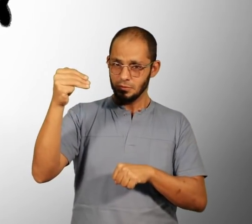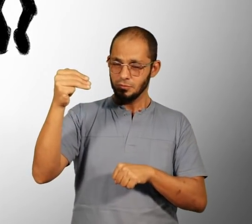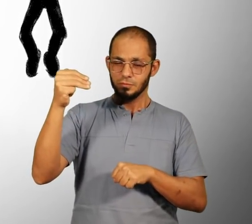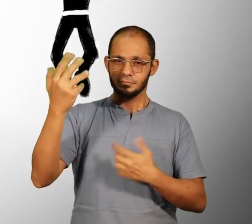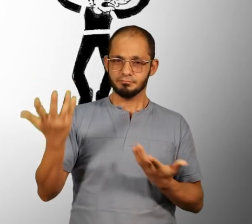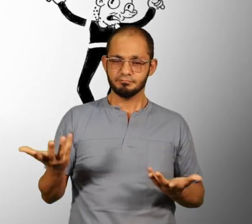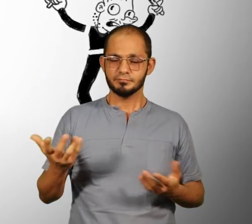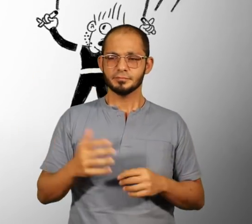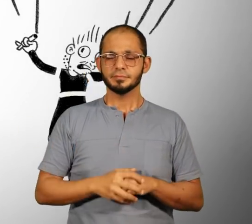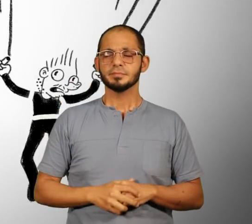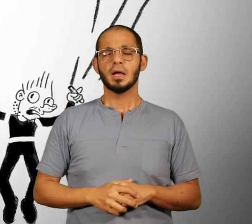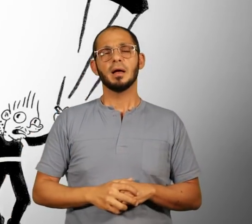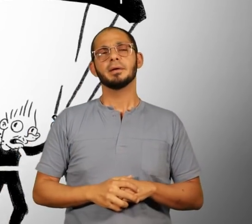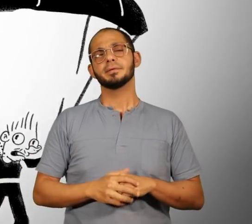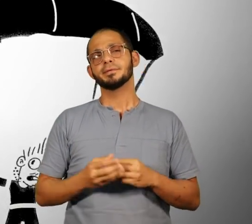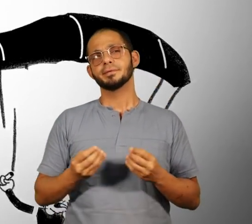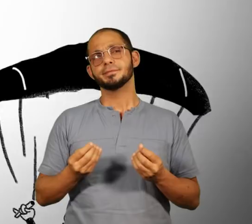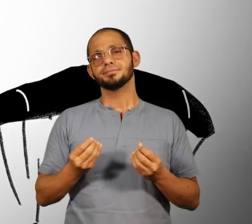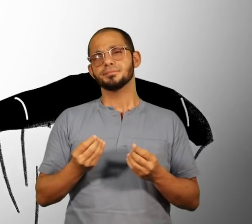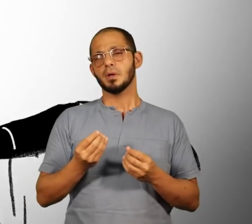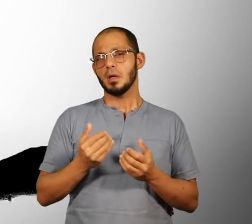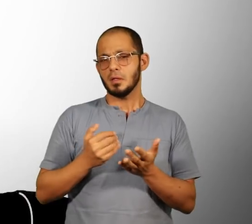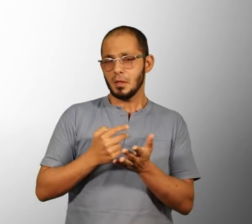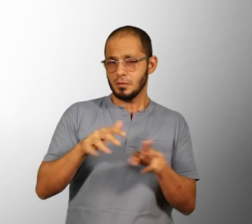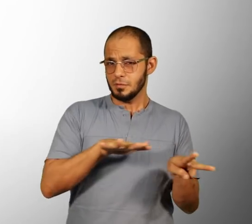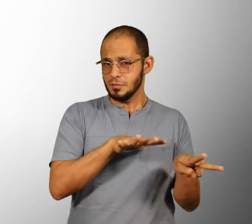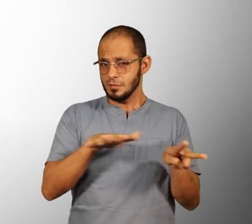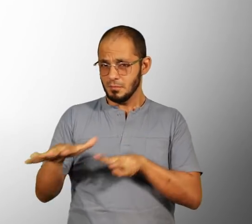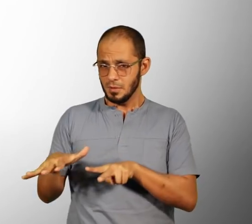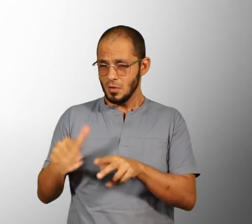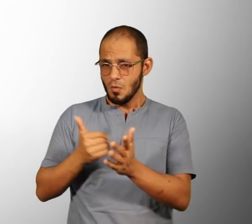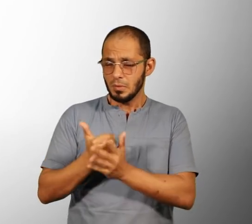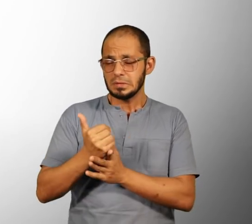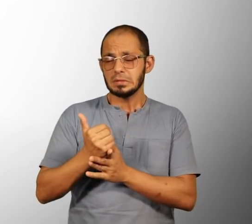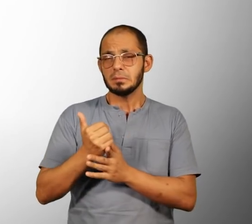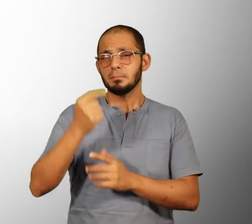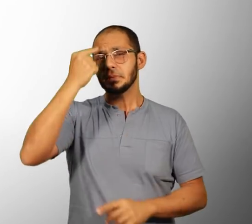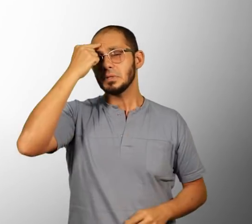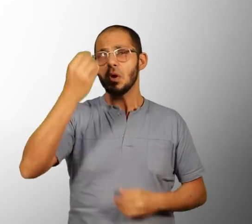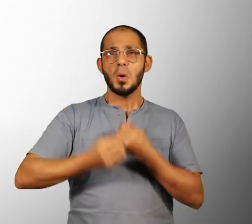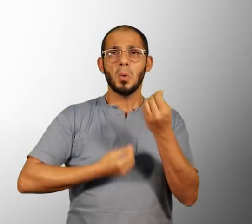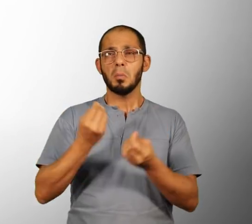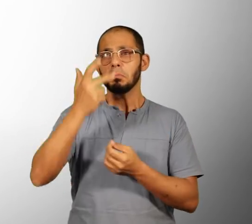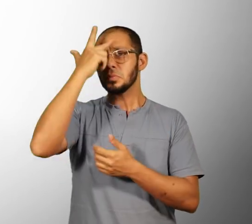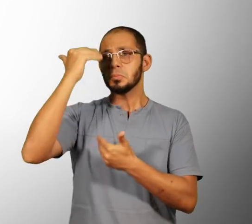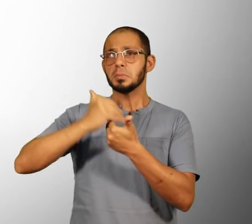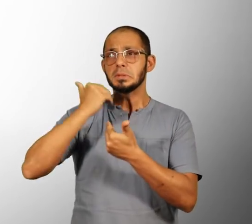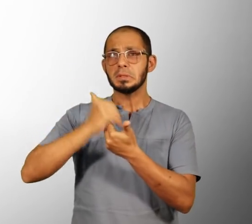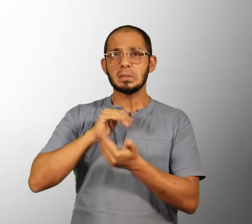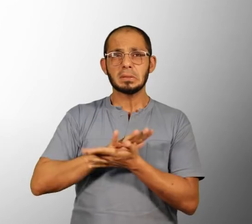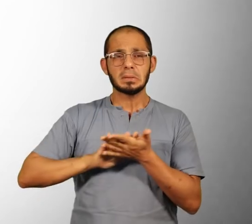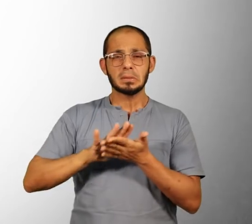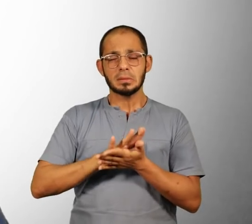no mestrado. Tava na semana do mestrado. Aí chegou, eu falei assim, agora o que eu vou fazer, né? Eu não tenho orientador, não tenho